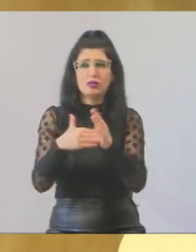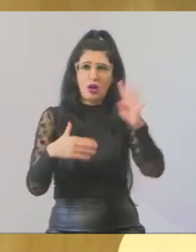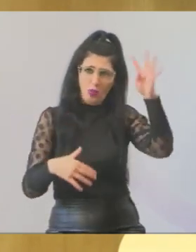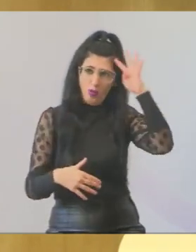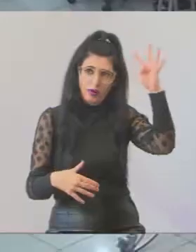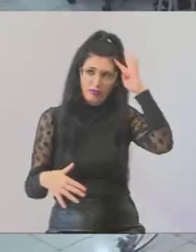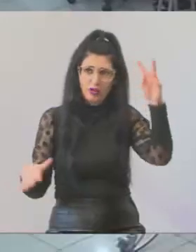Obrigado. Obrigado.